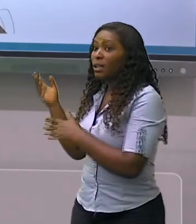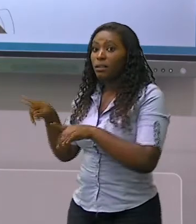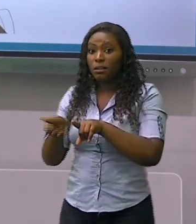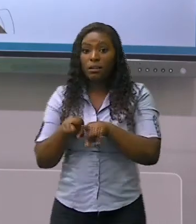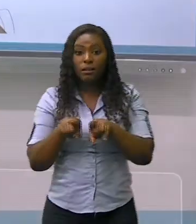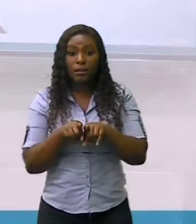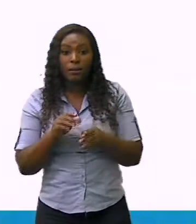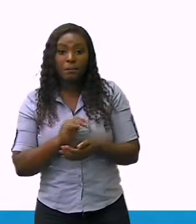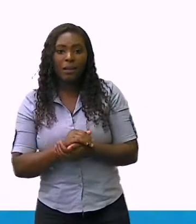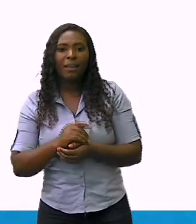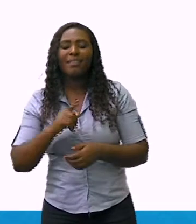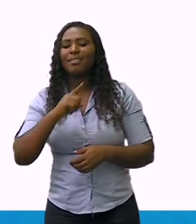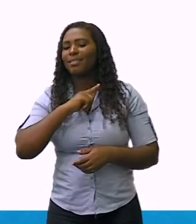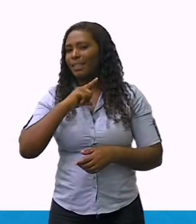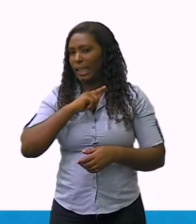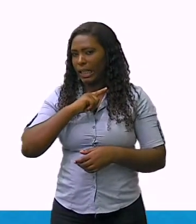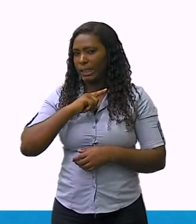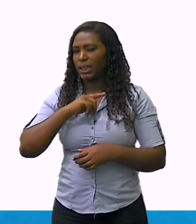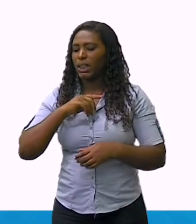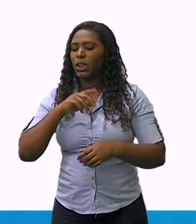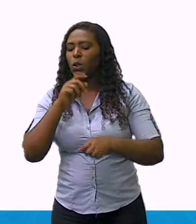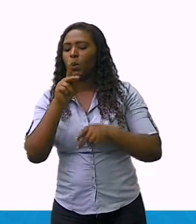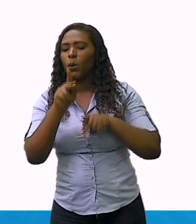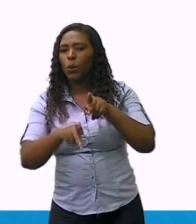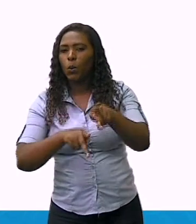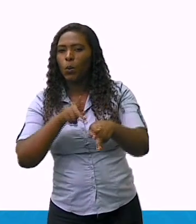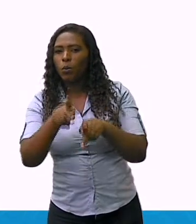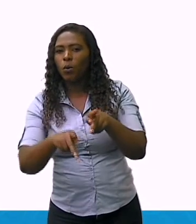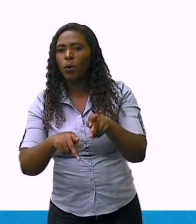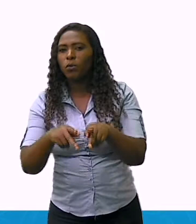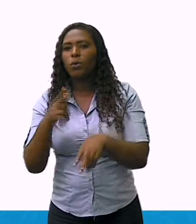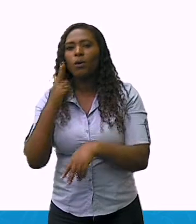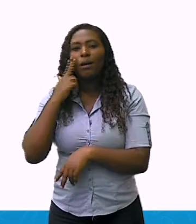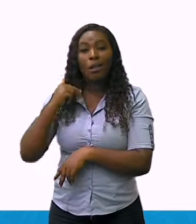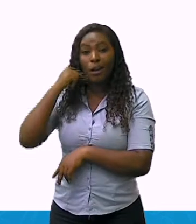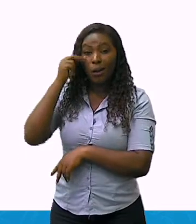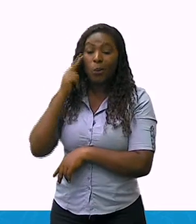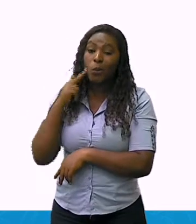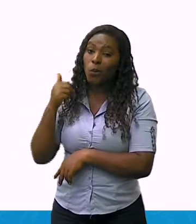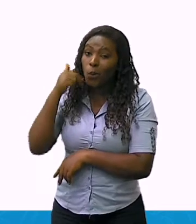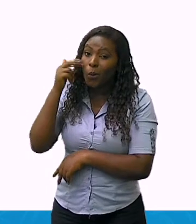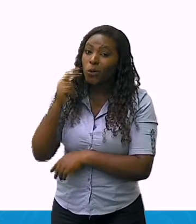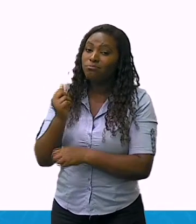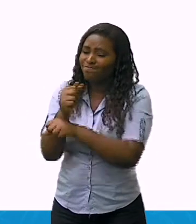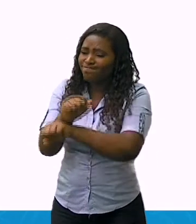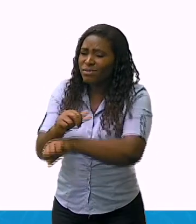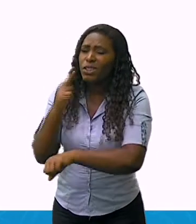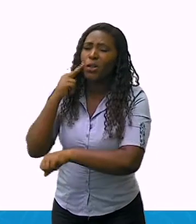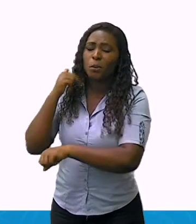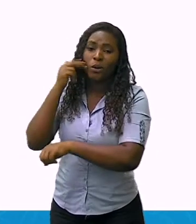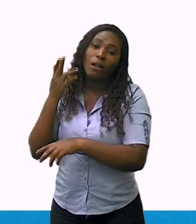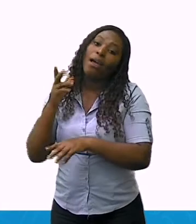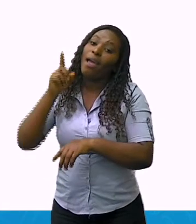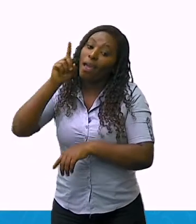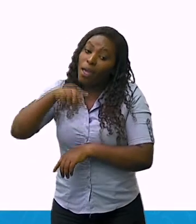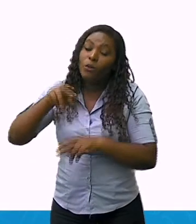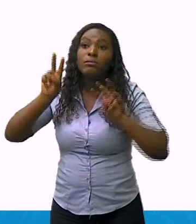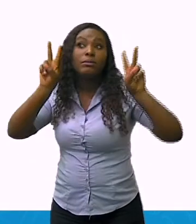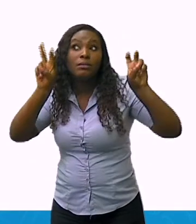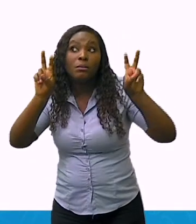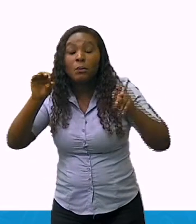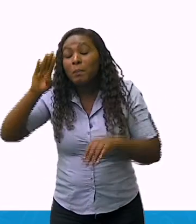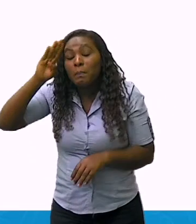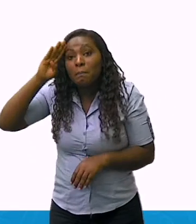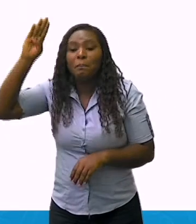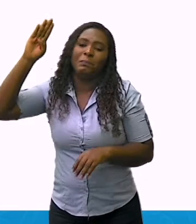quilombolas, que, inclusive, é o tema principal da nossa aula. Este grupo